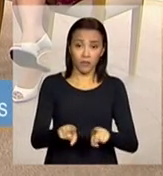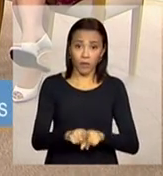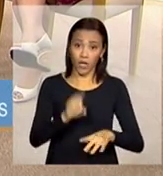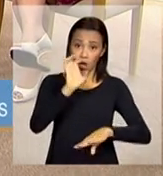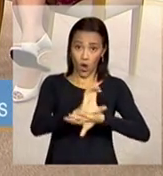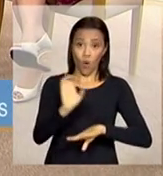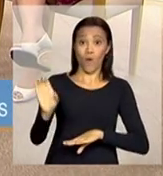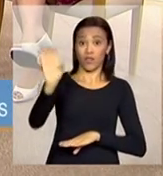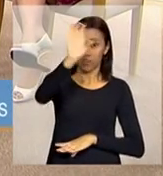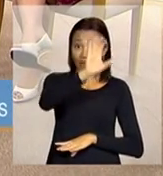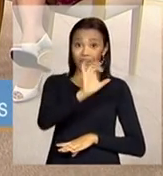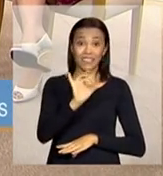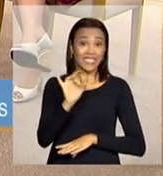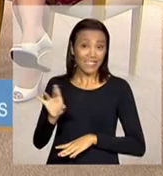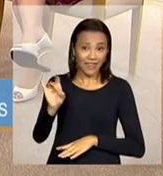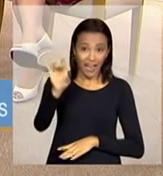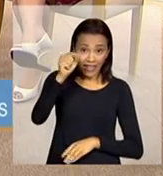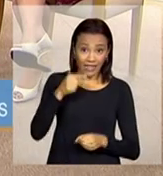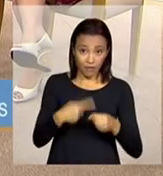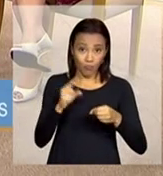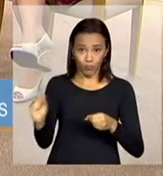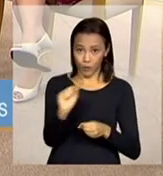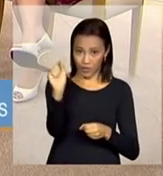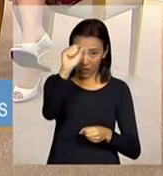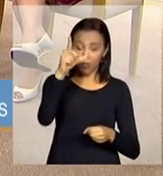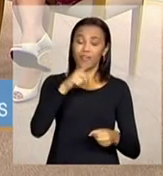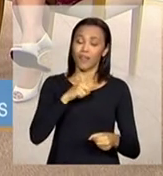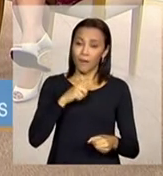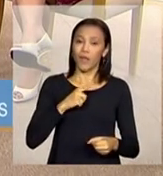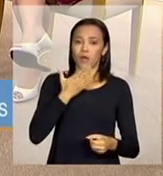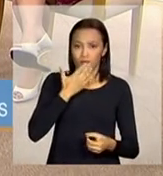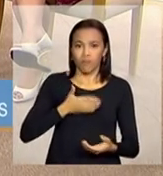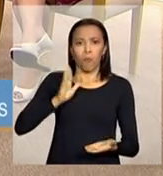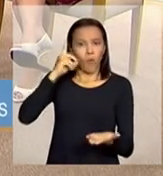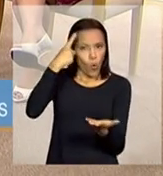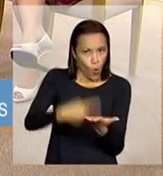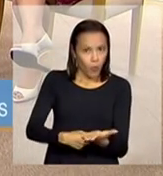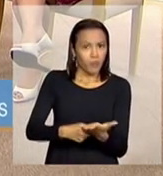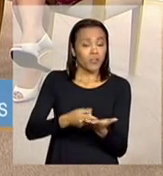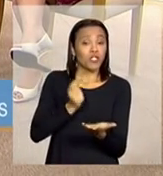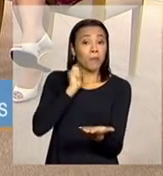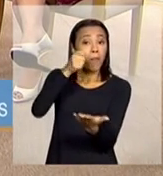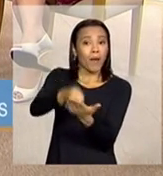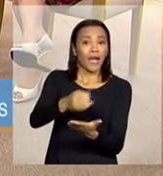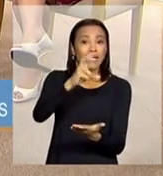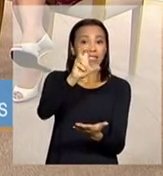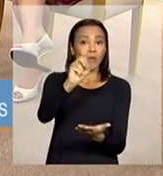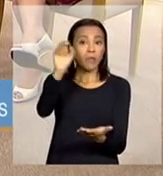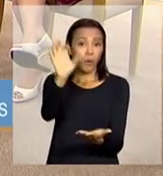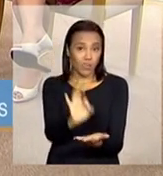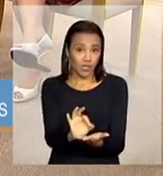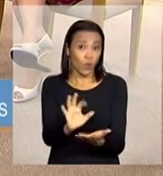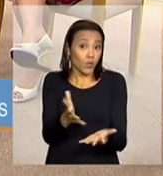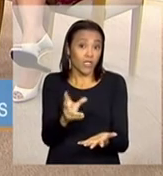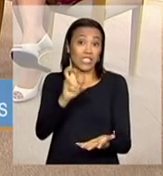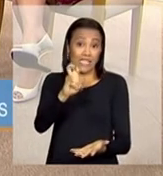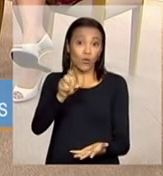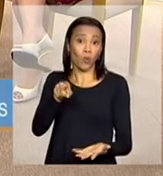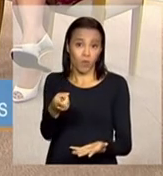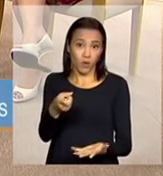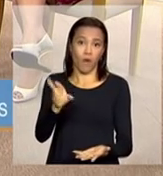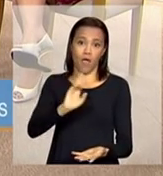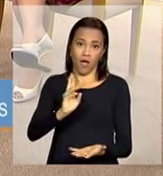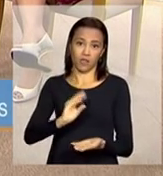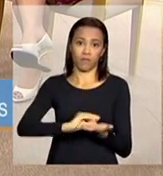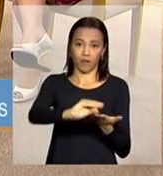de cada um desses municípios aqui também se comprometeu a pagar 50% desse valor ou seja 5 mil reais para cada residência